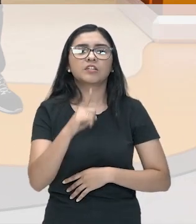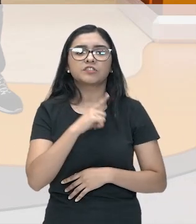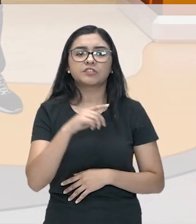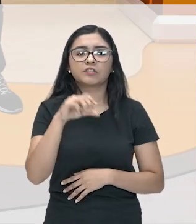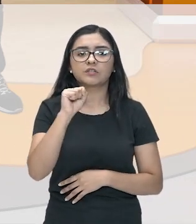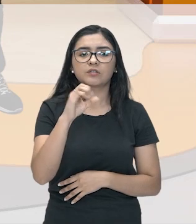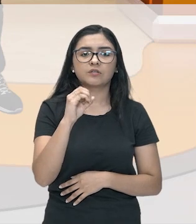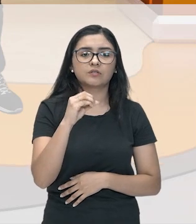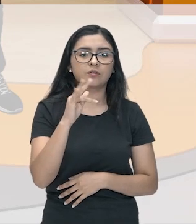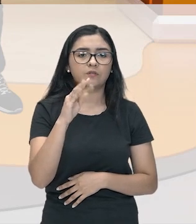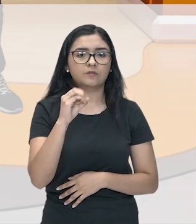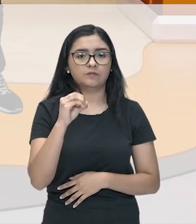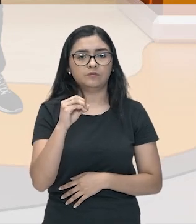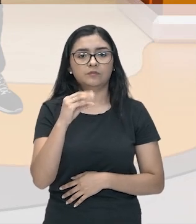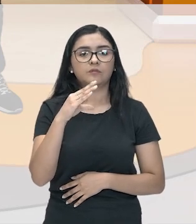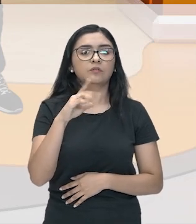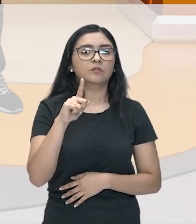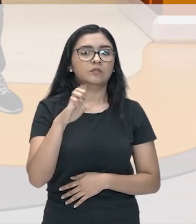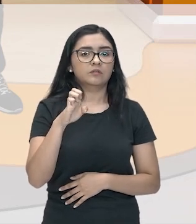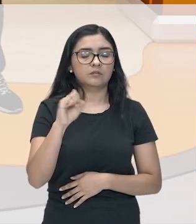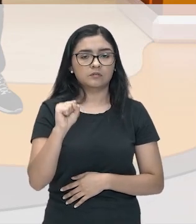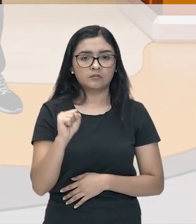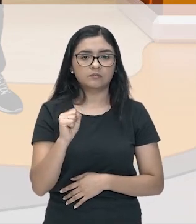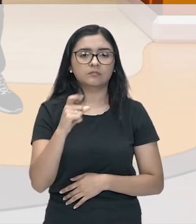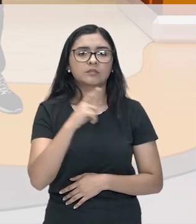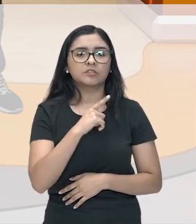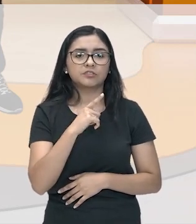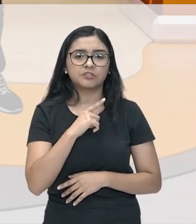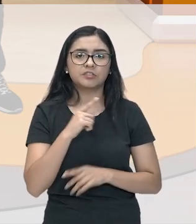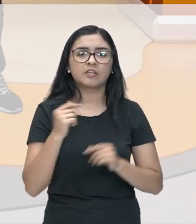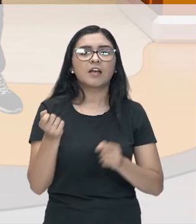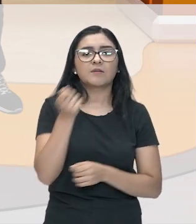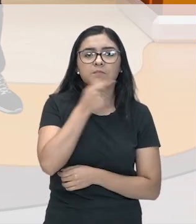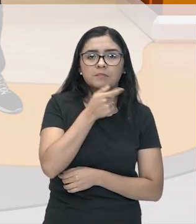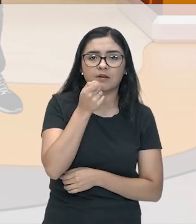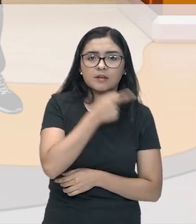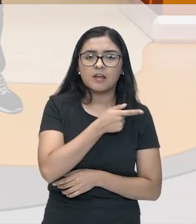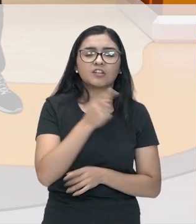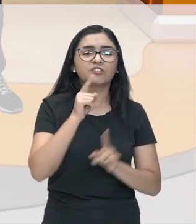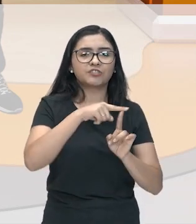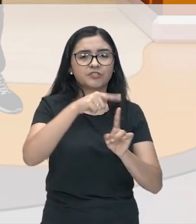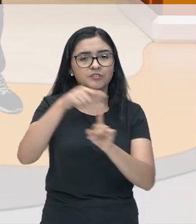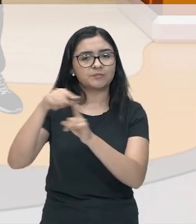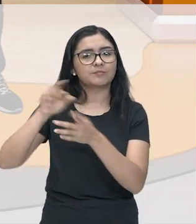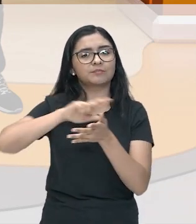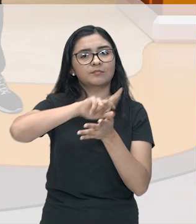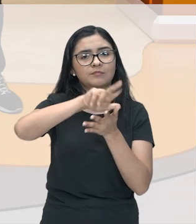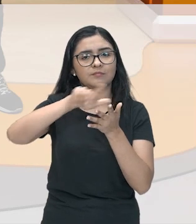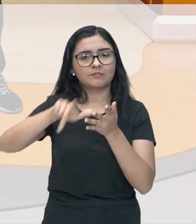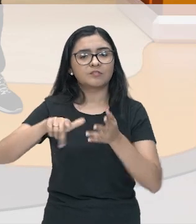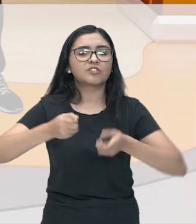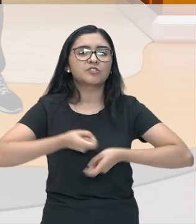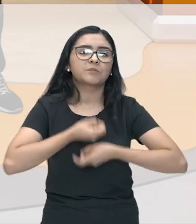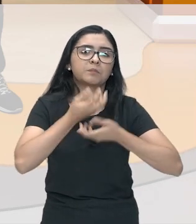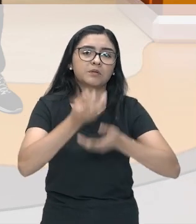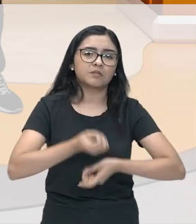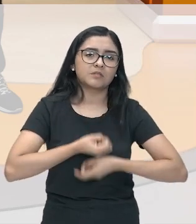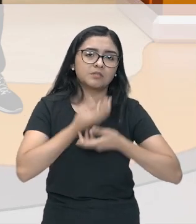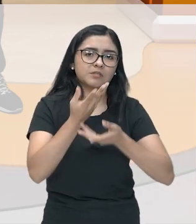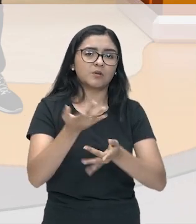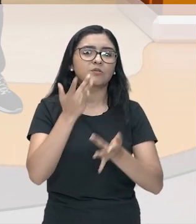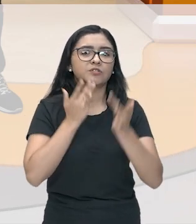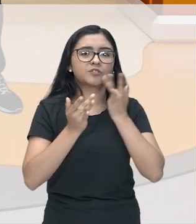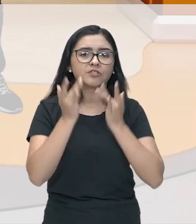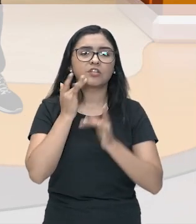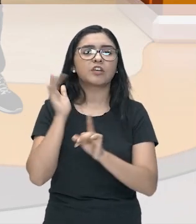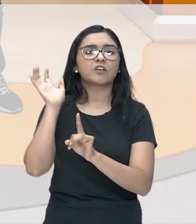introduziu o conceito de tragédia e comédia, formas de expressão teatral e que influenciam ainda